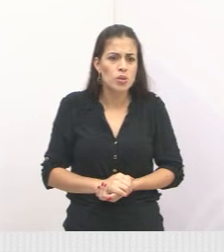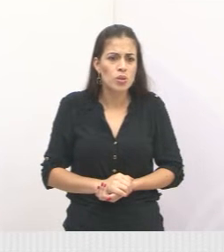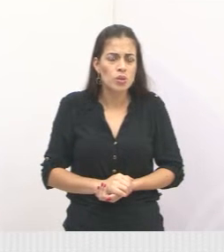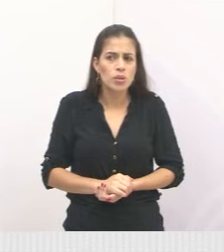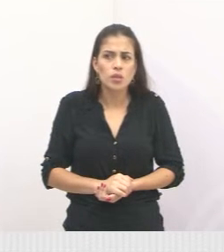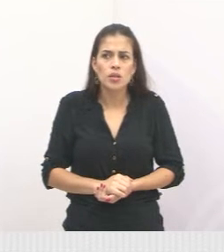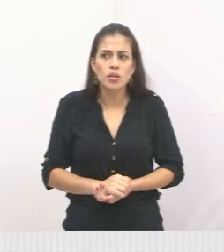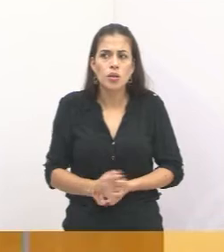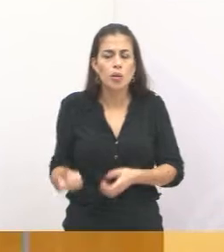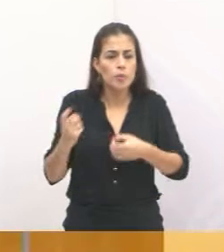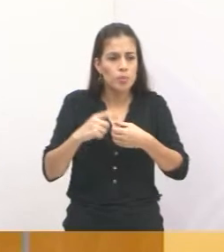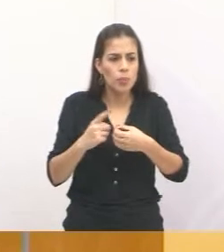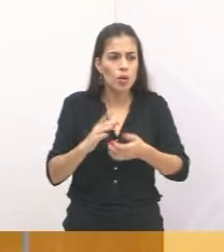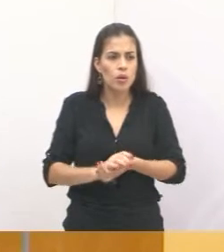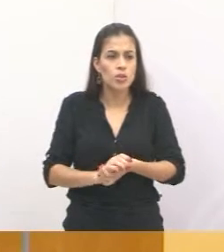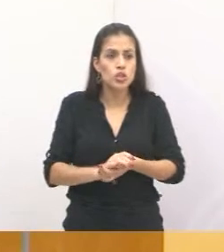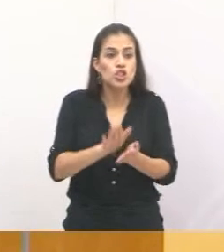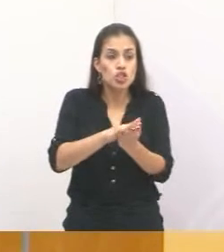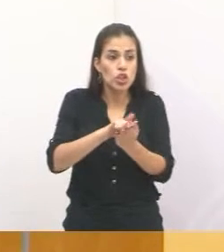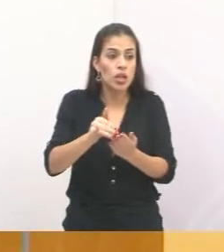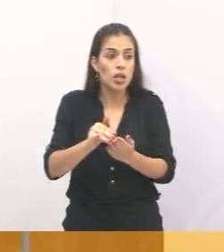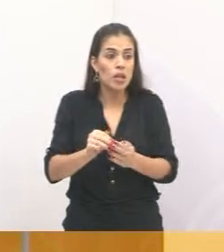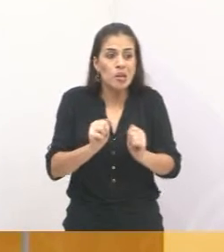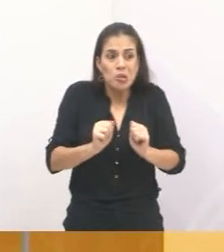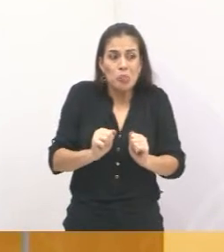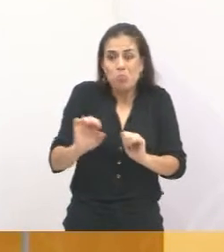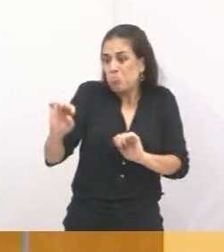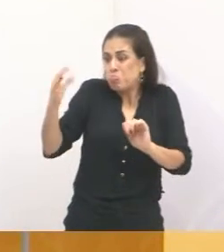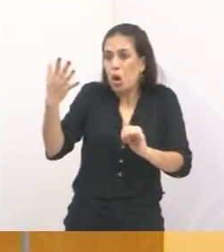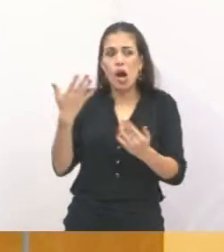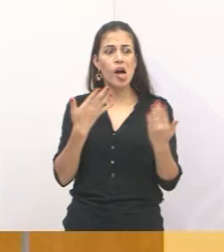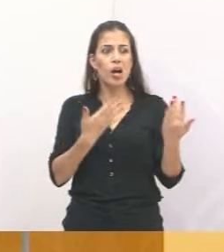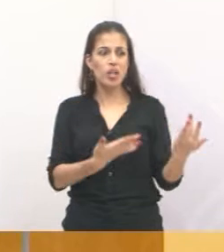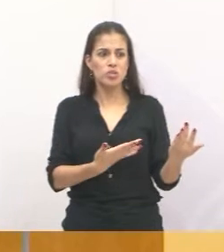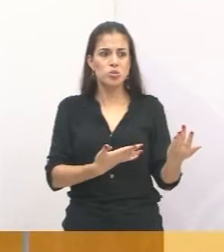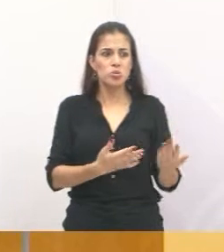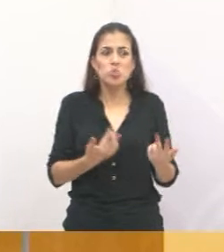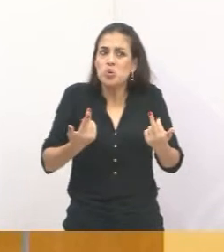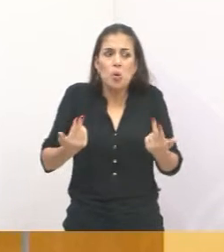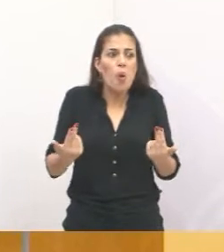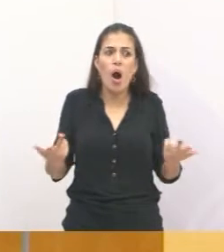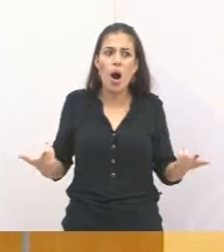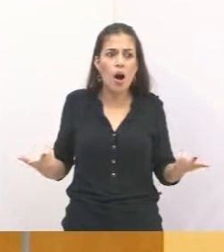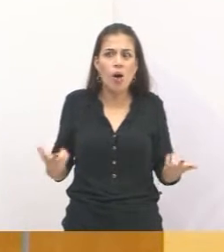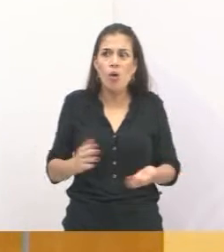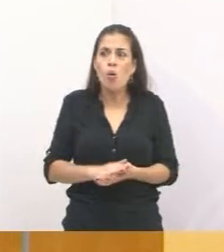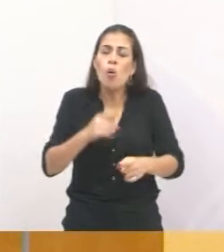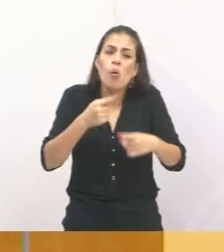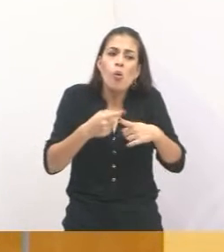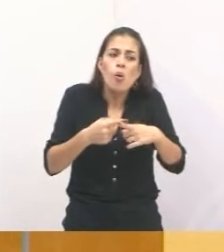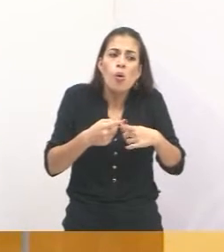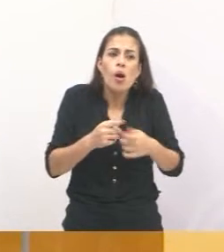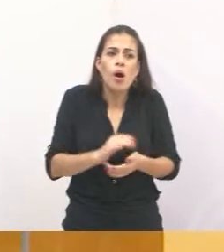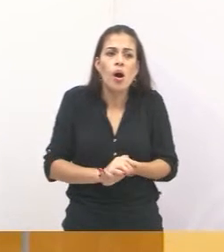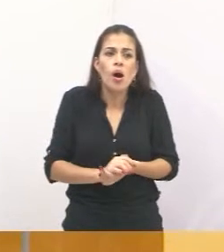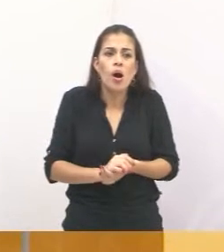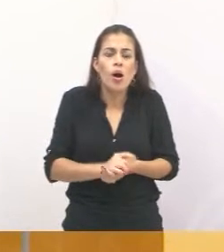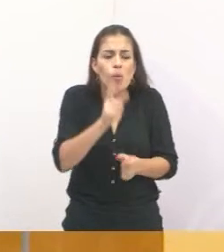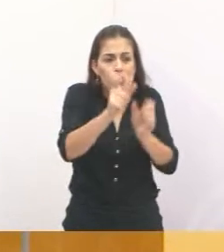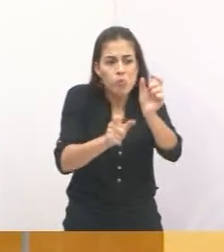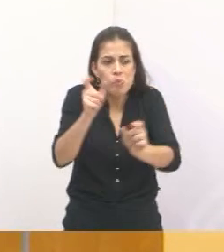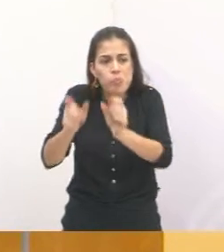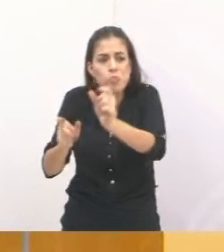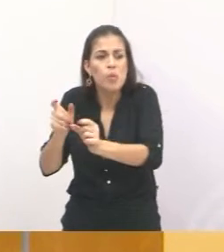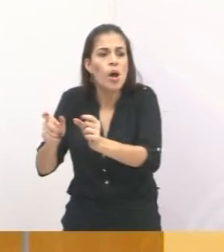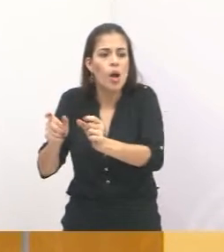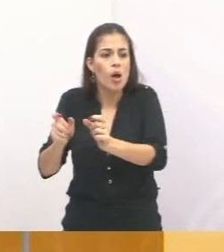Jacarei, está sujeito a acontecer isso, ter essa superlotação da população